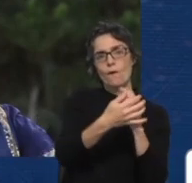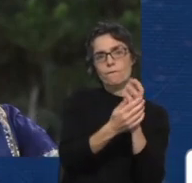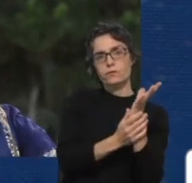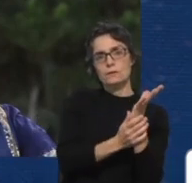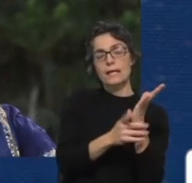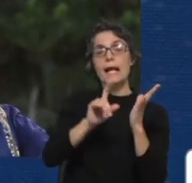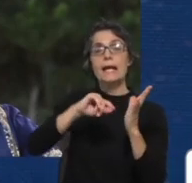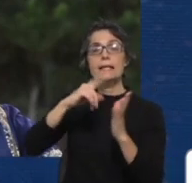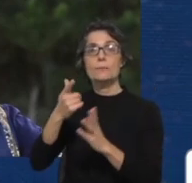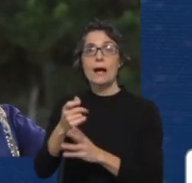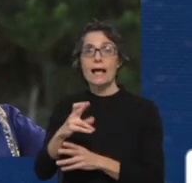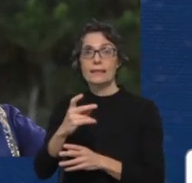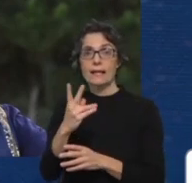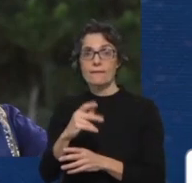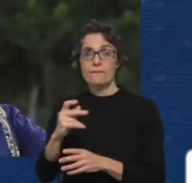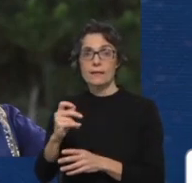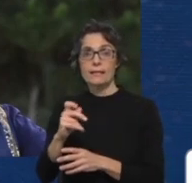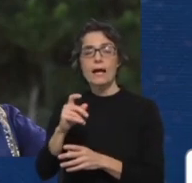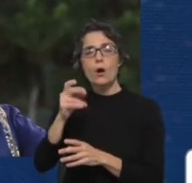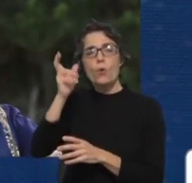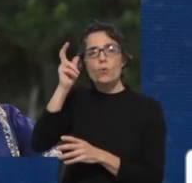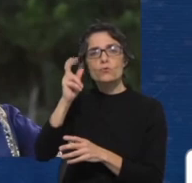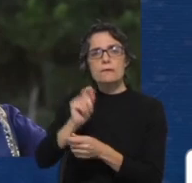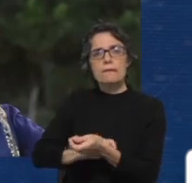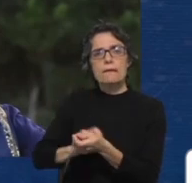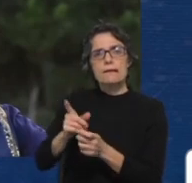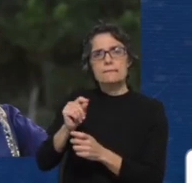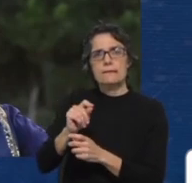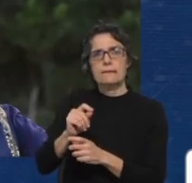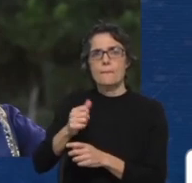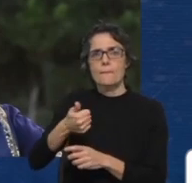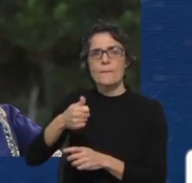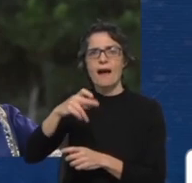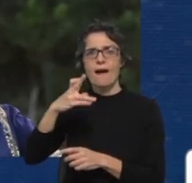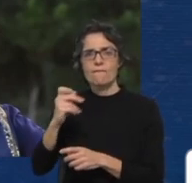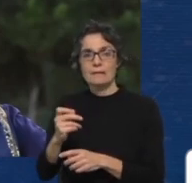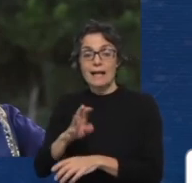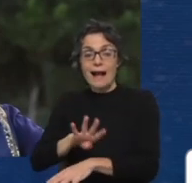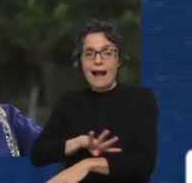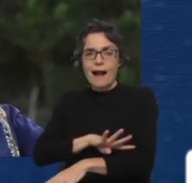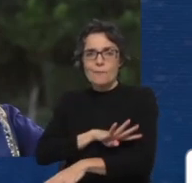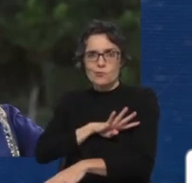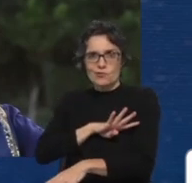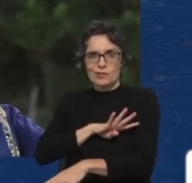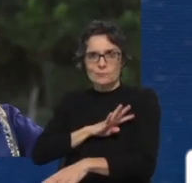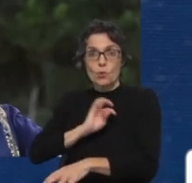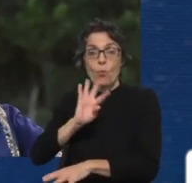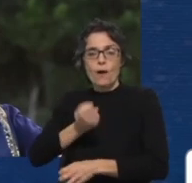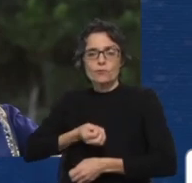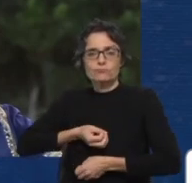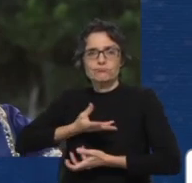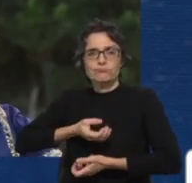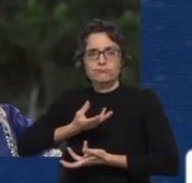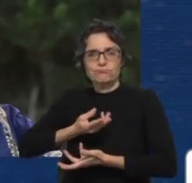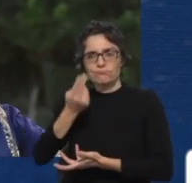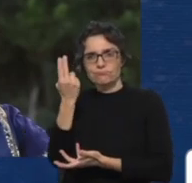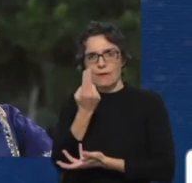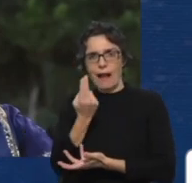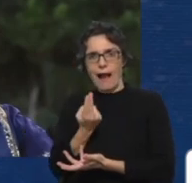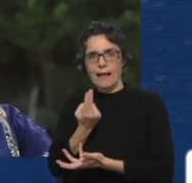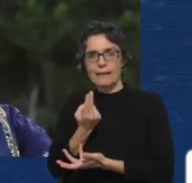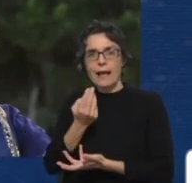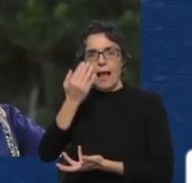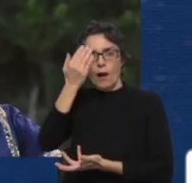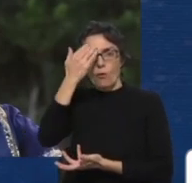do Atarvaveda, veio o conceito de Rasa e Bhava, as emoções que são expressas durante a atuação e que geram uma elevação de